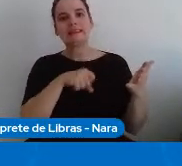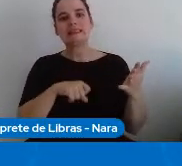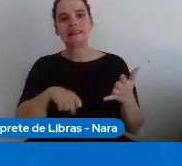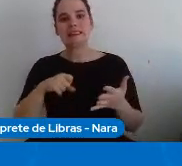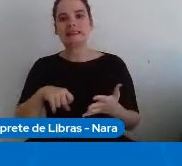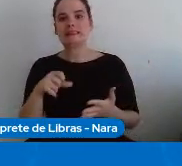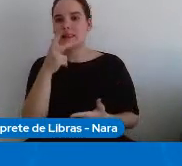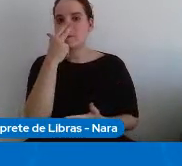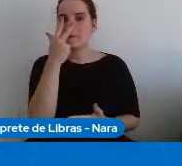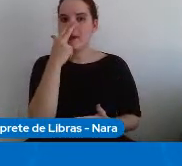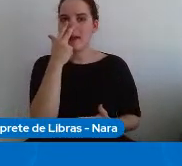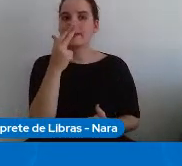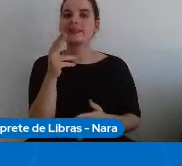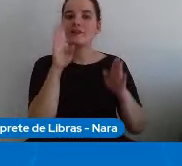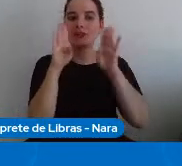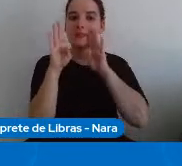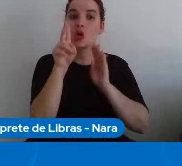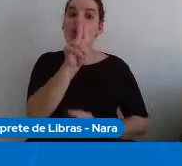cobaia de experimentos.